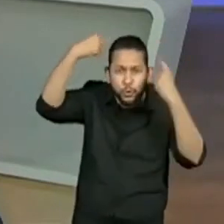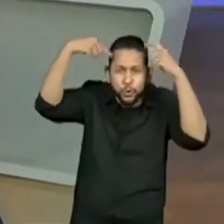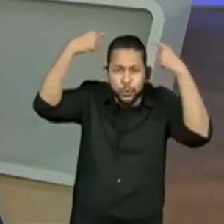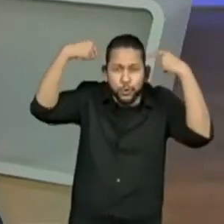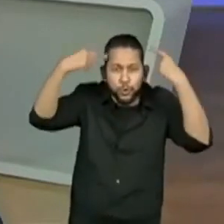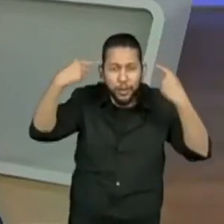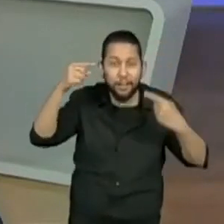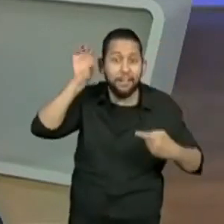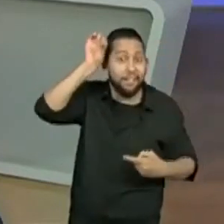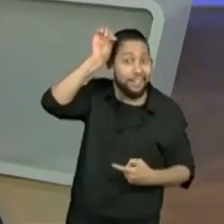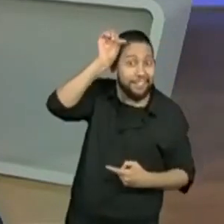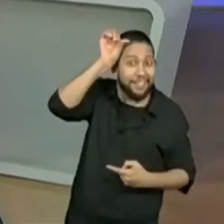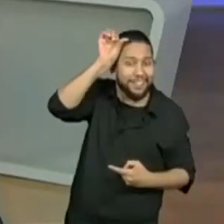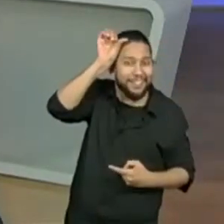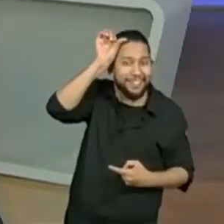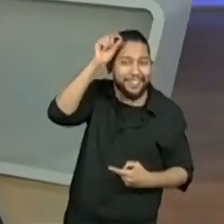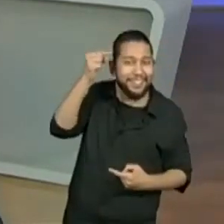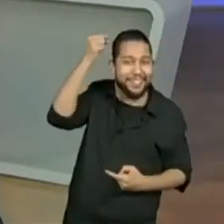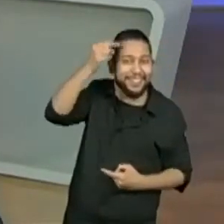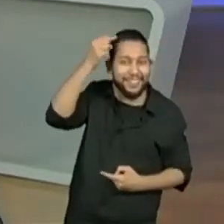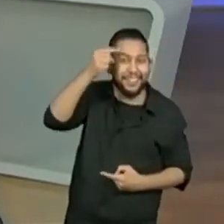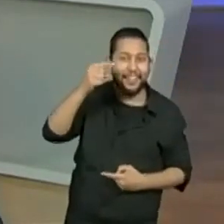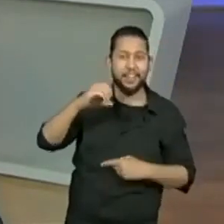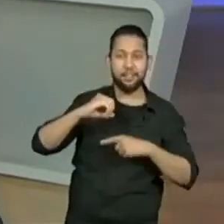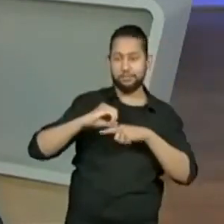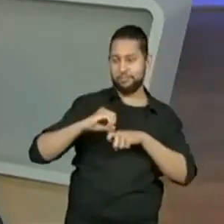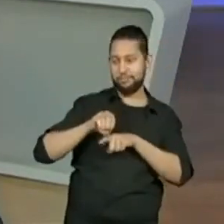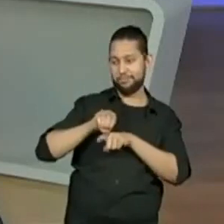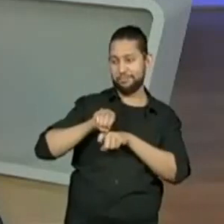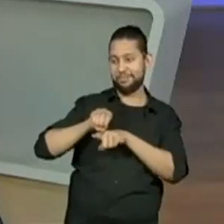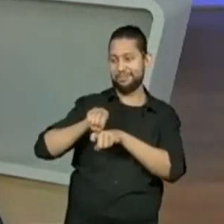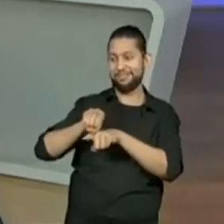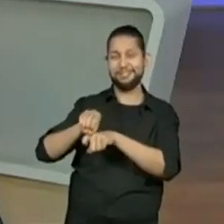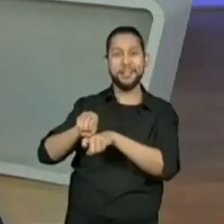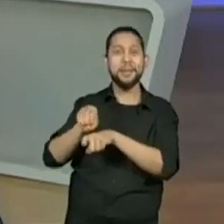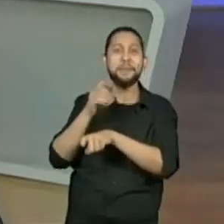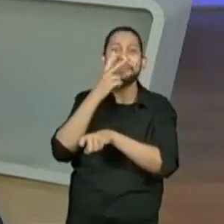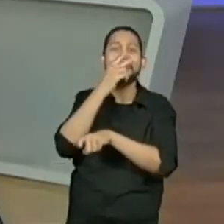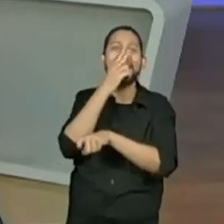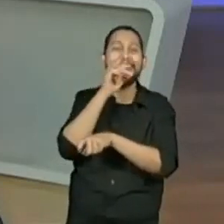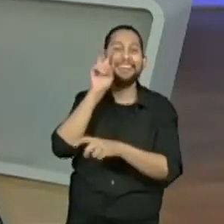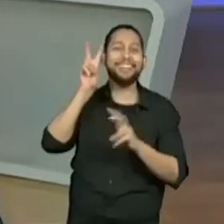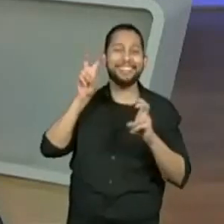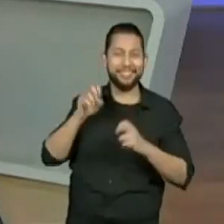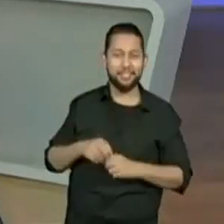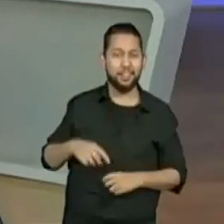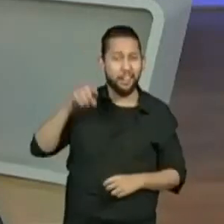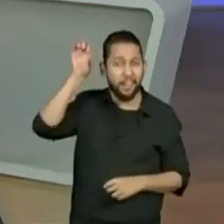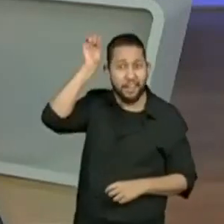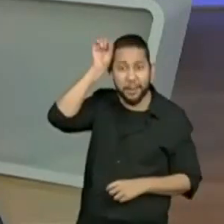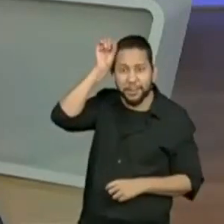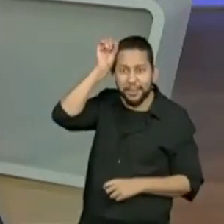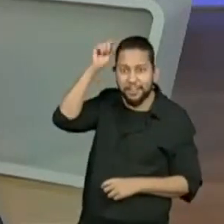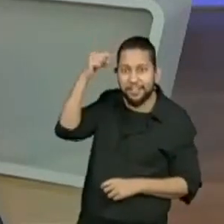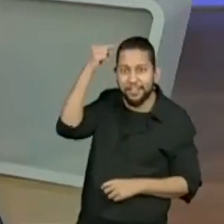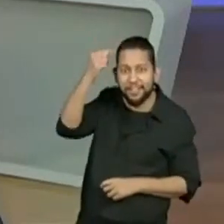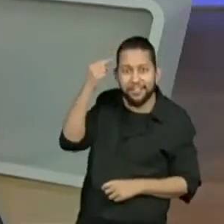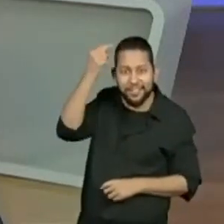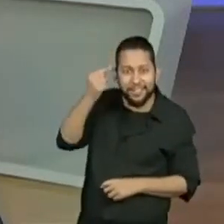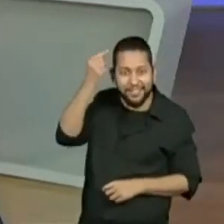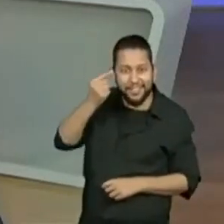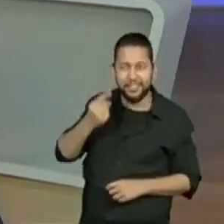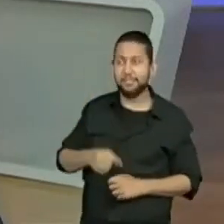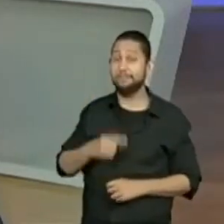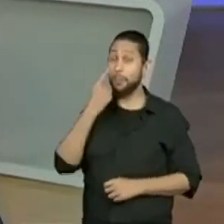C. Isso aí. Vocês concordam? Todo mundo acha que é do cabelo? O caracolzinho lá do cabelo? Vamos